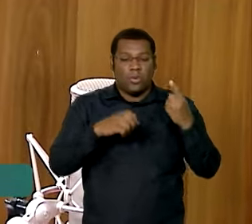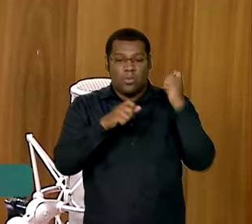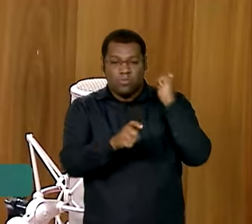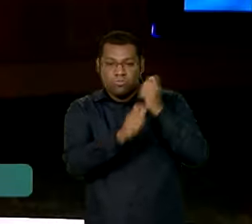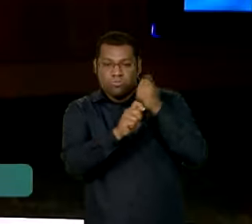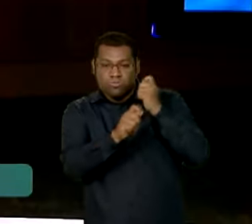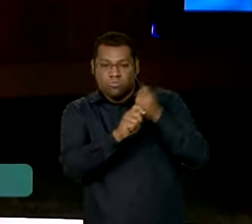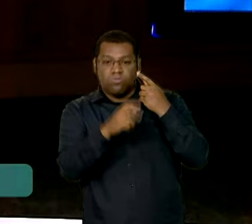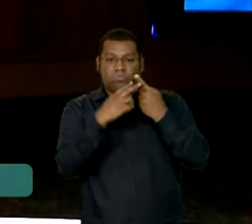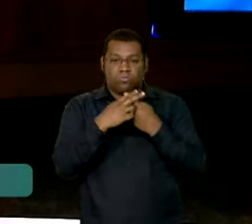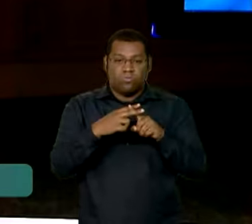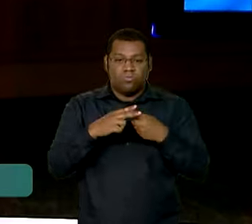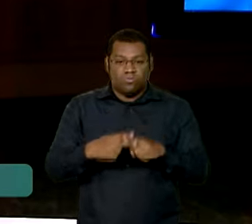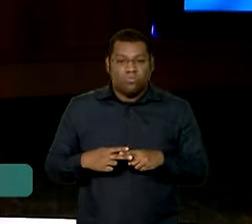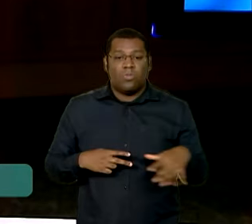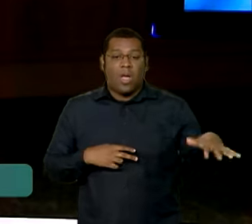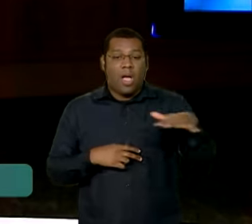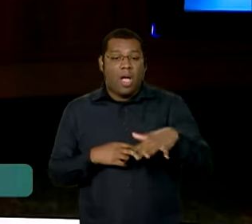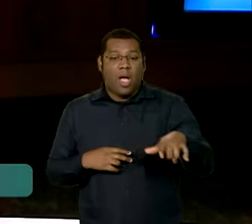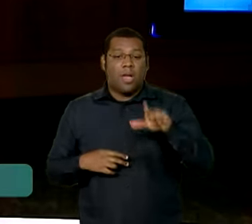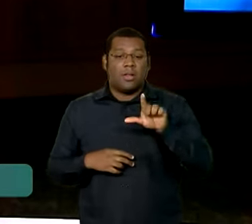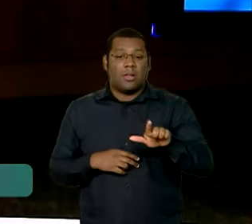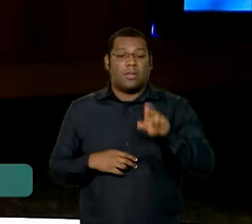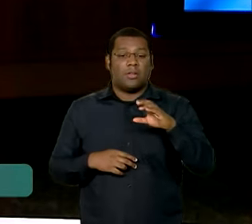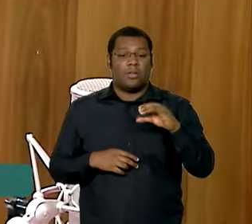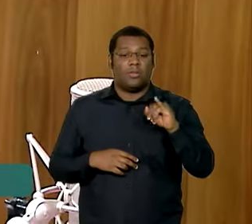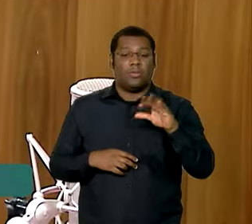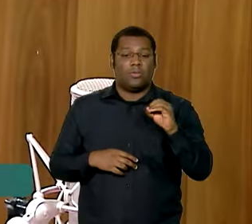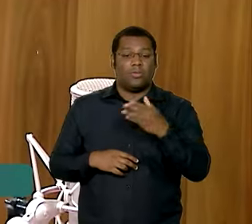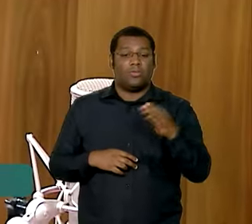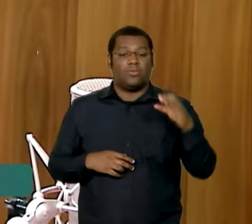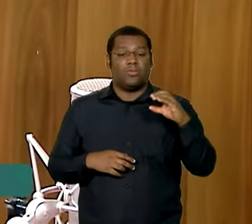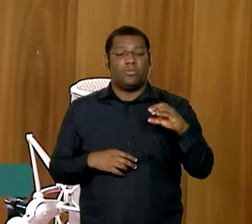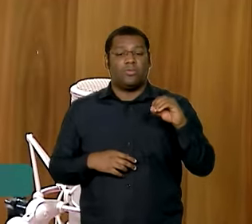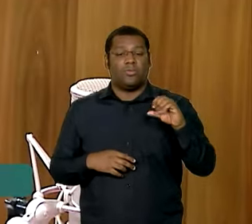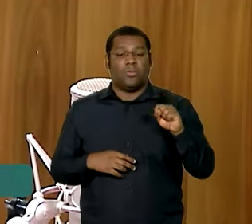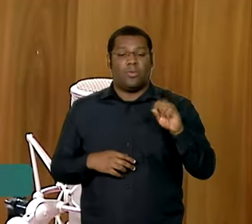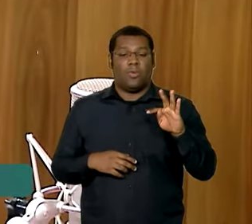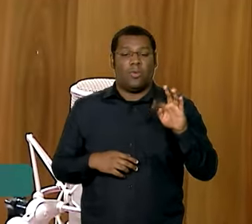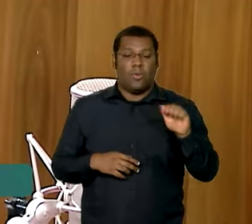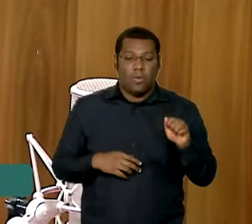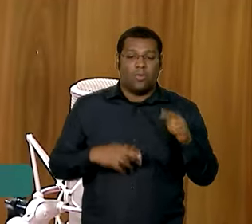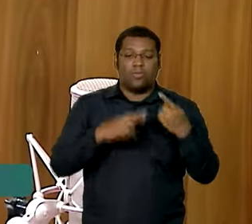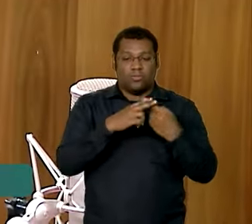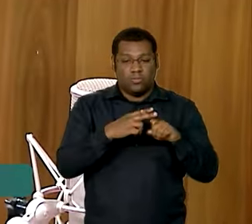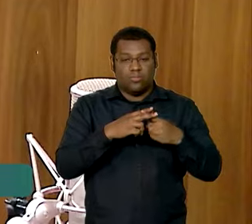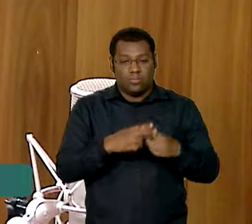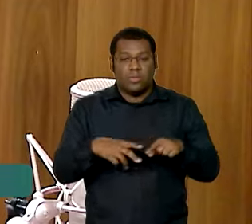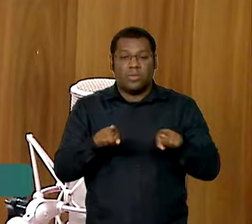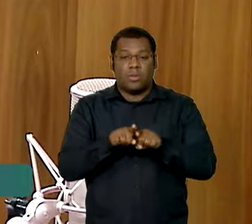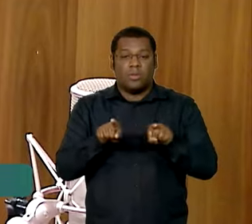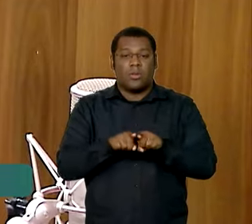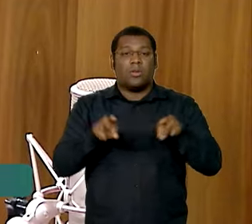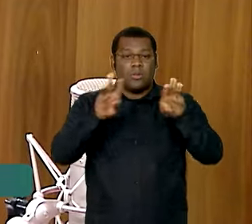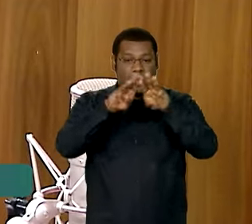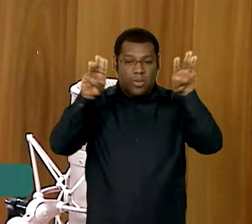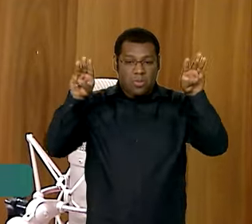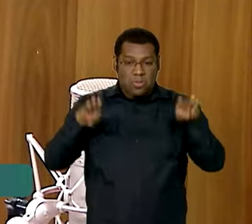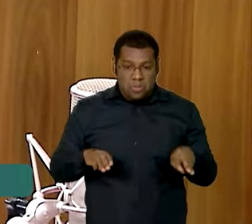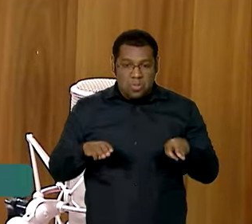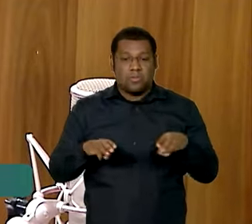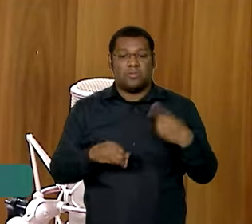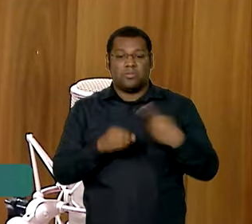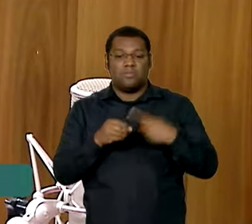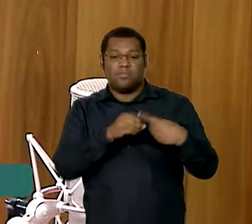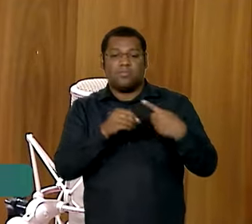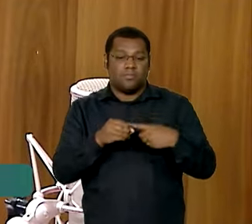Lúcio Costa, que é um espaço que abriga a maquete de Brasília, a gente tem o Museu da Cidade que fica ali embaixo também, a estrutura hoje está bastante danificada,